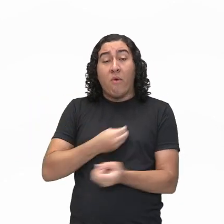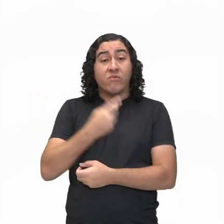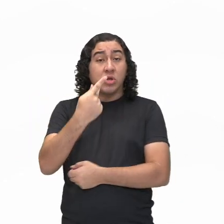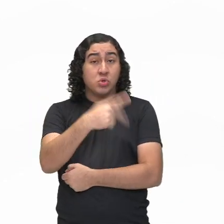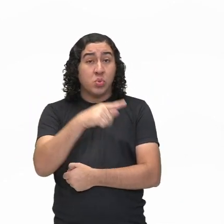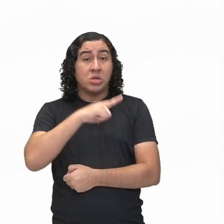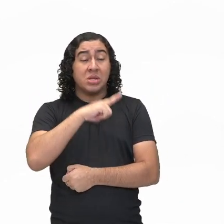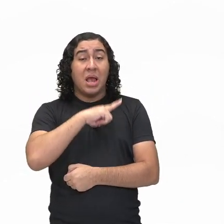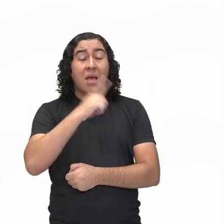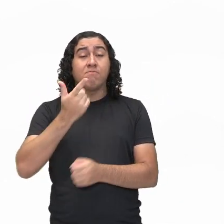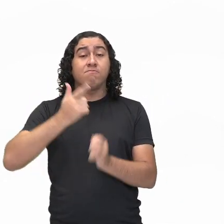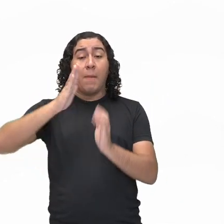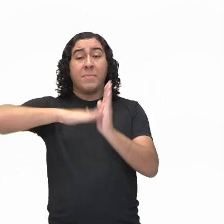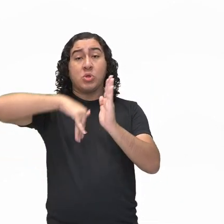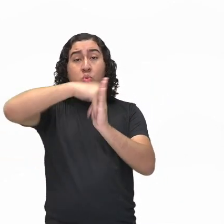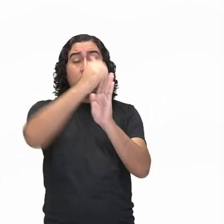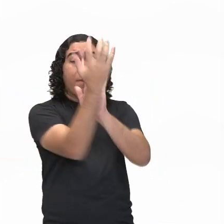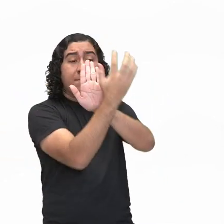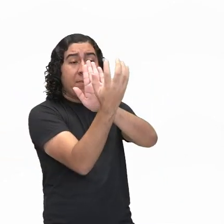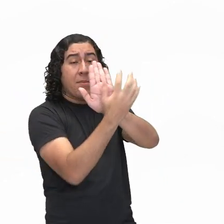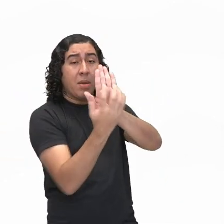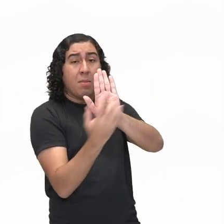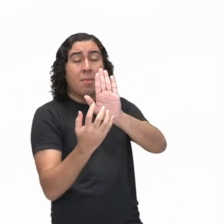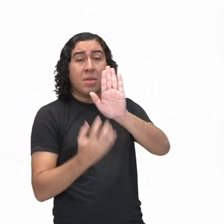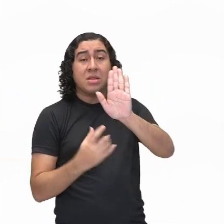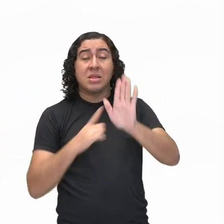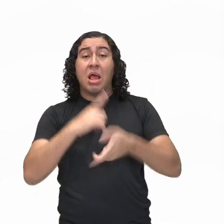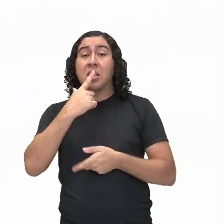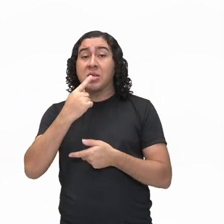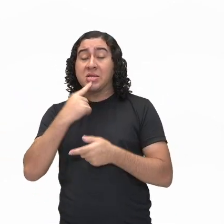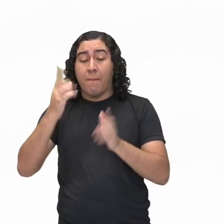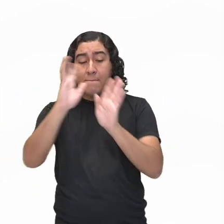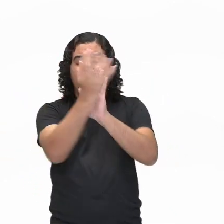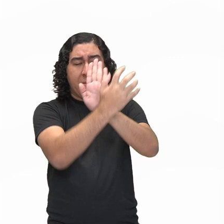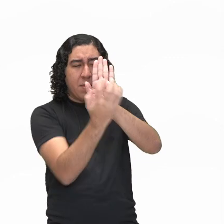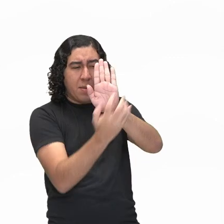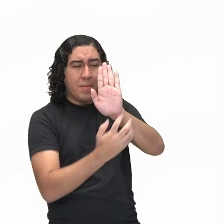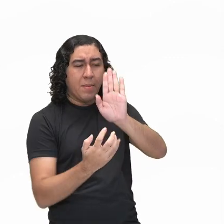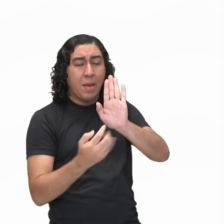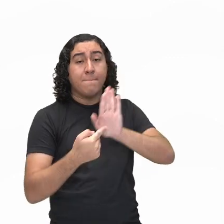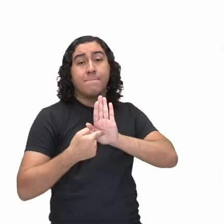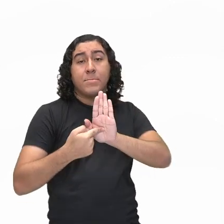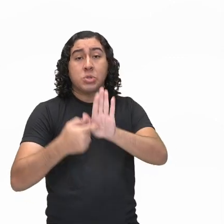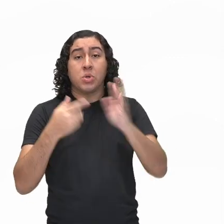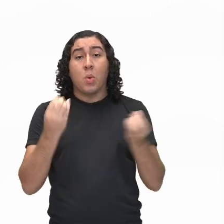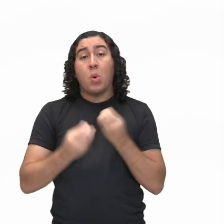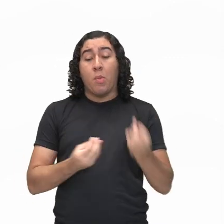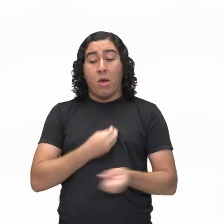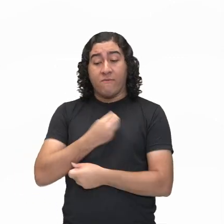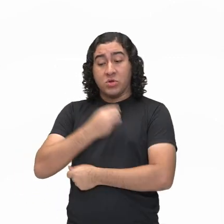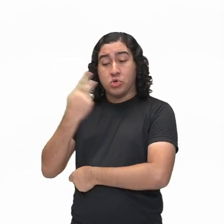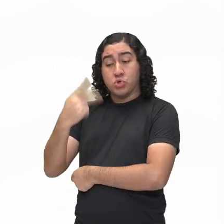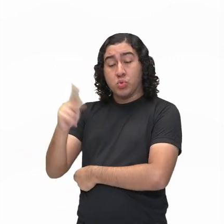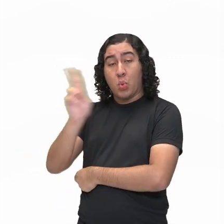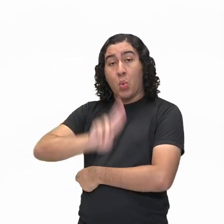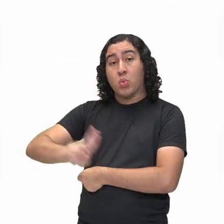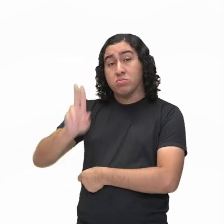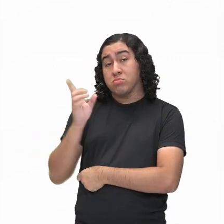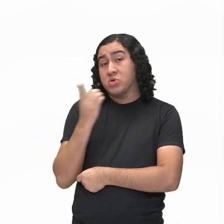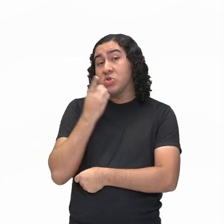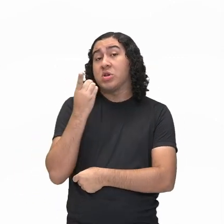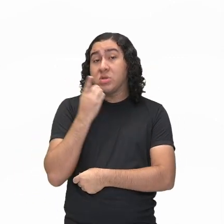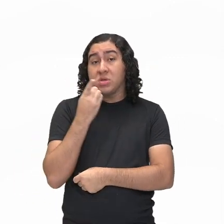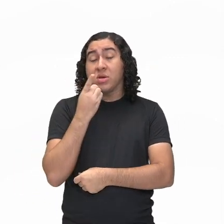essas pinturas. Ou seja, eles estão mostrando ali como eles viviam através do cotidiano que